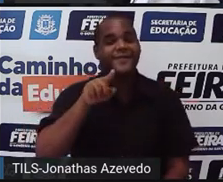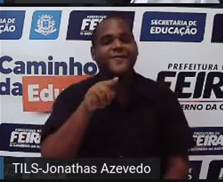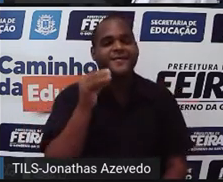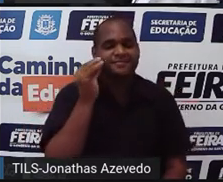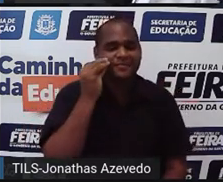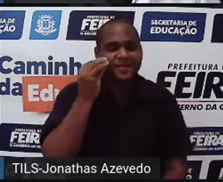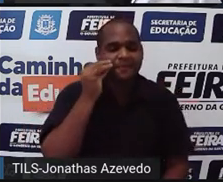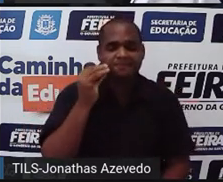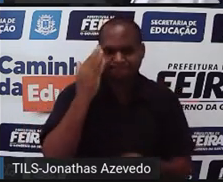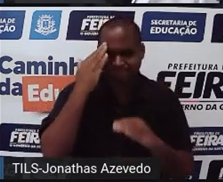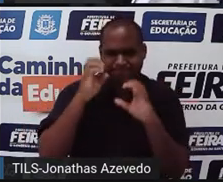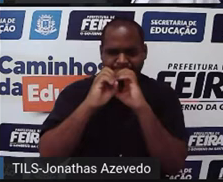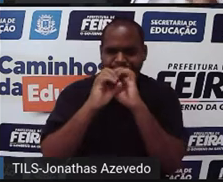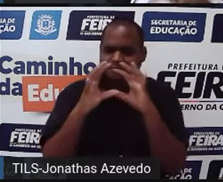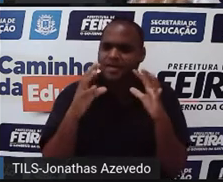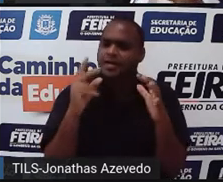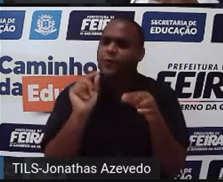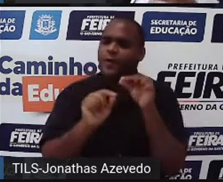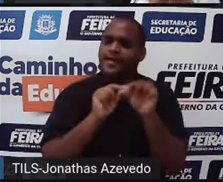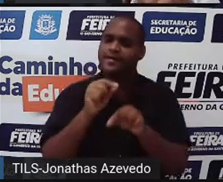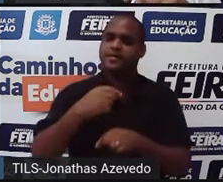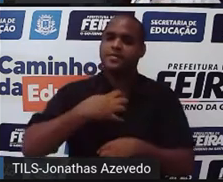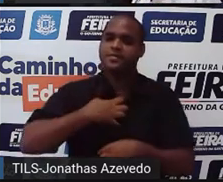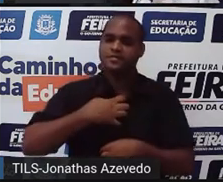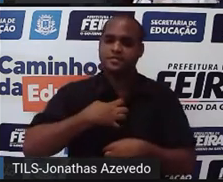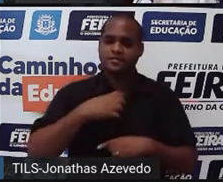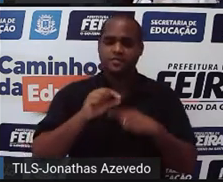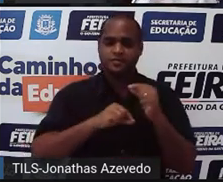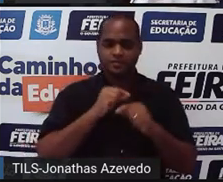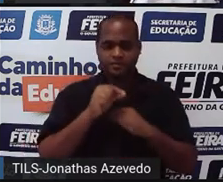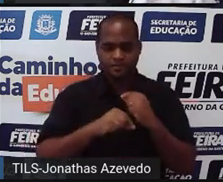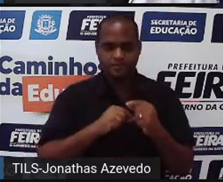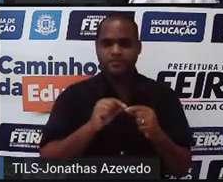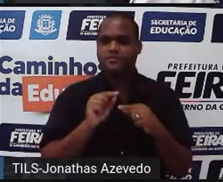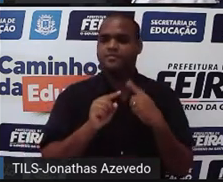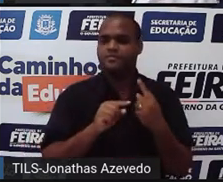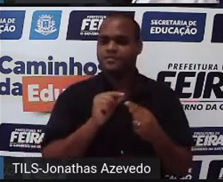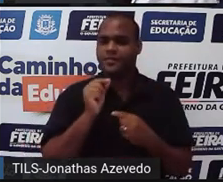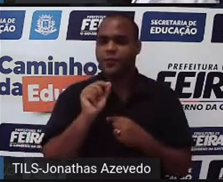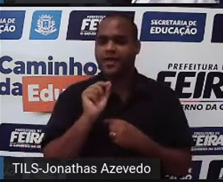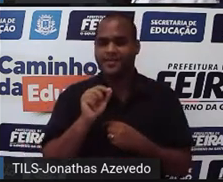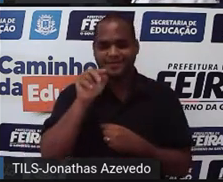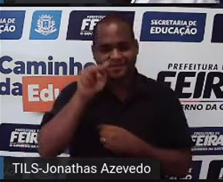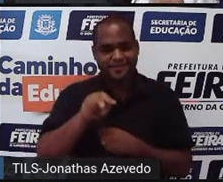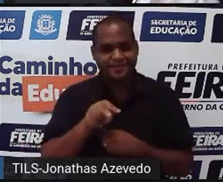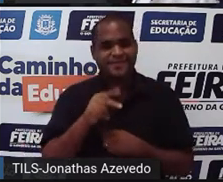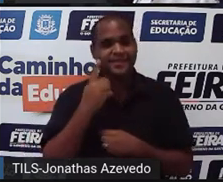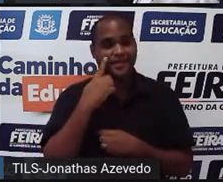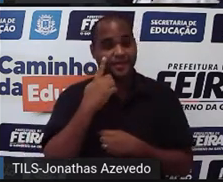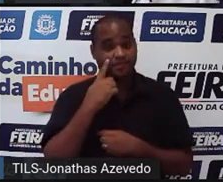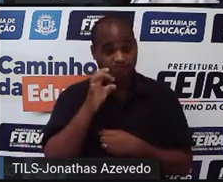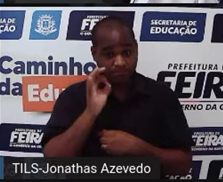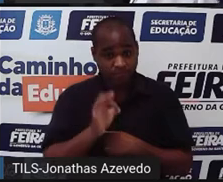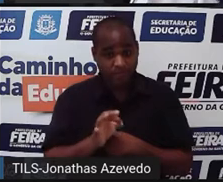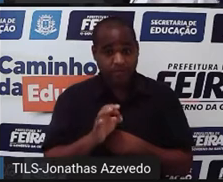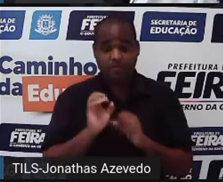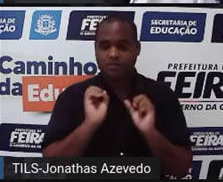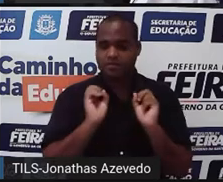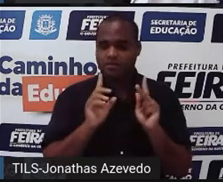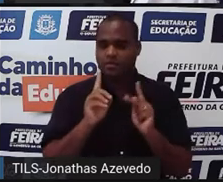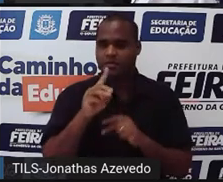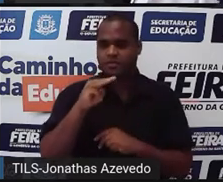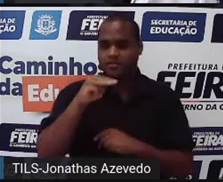tentar descobrir qual é o sentido dessa frase aqui agora que a gente acabou de ler, certo? Então vamos lá? Um